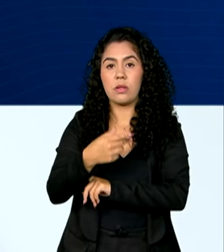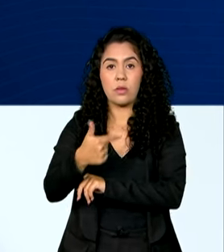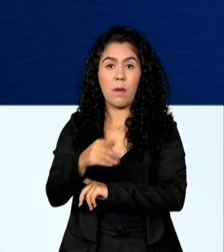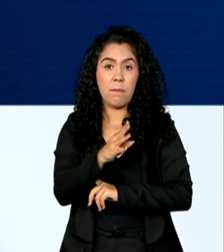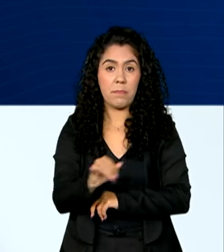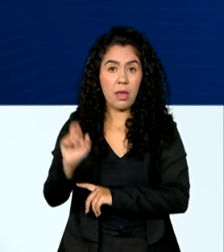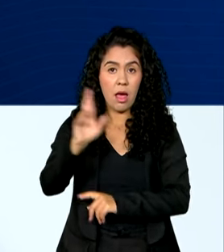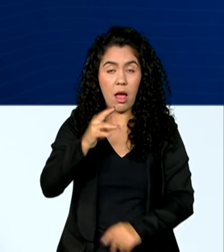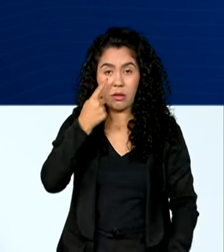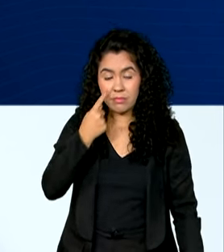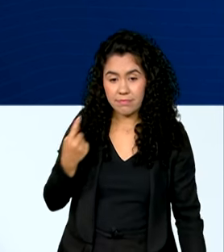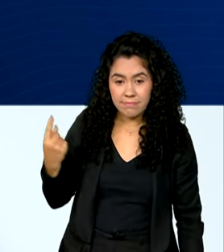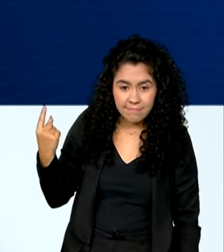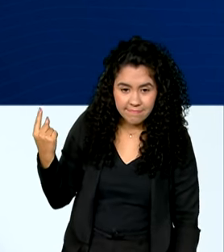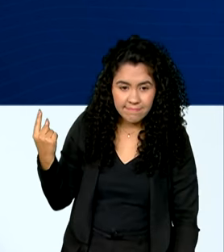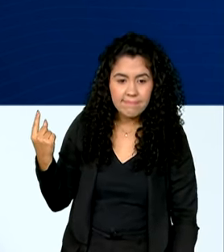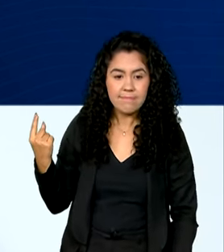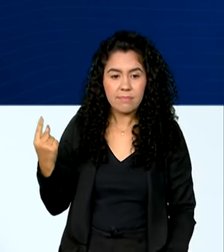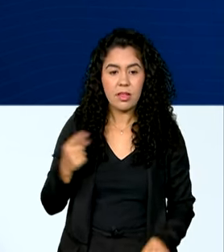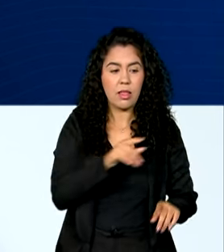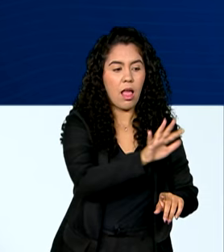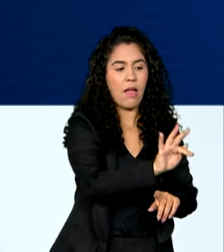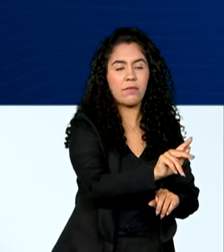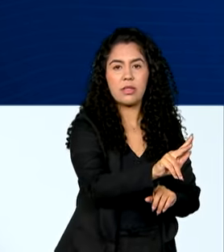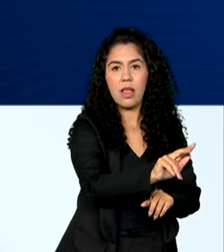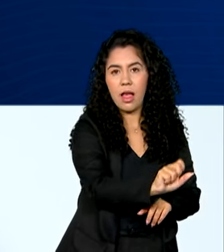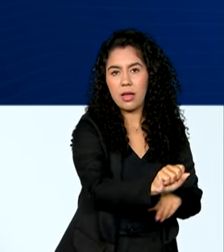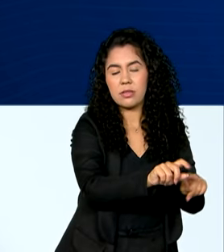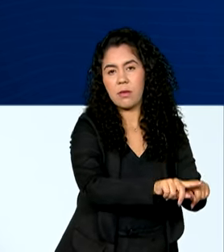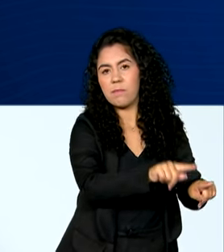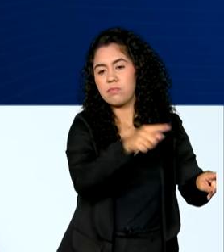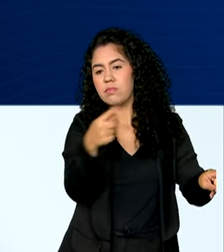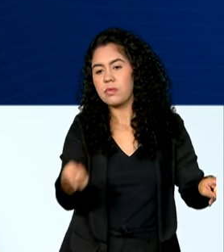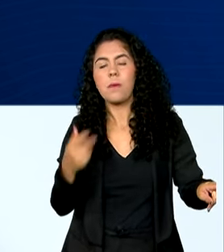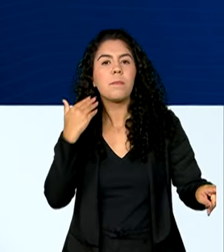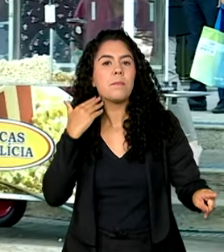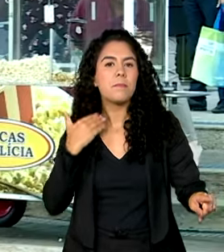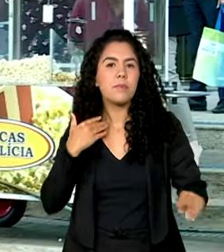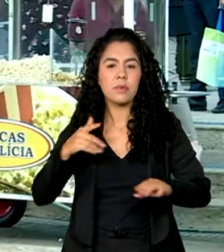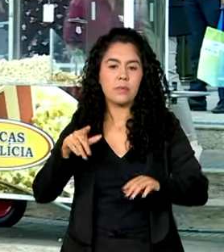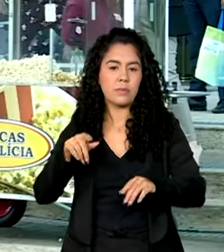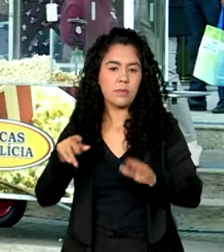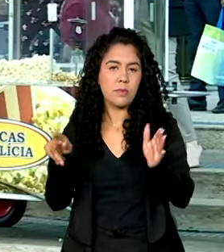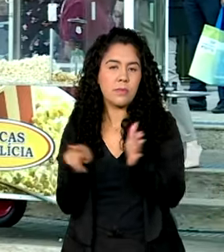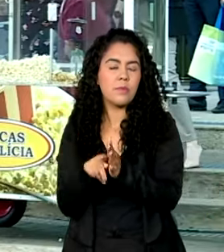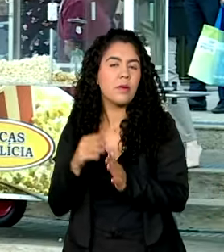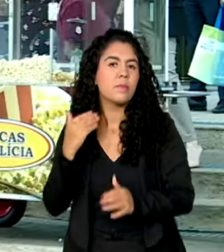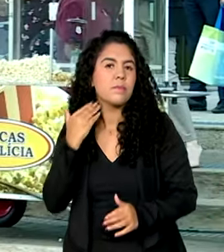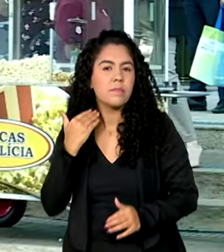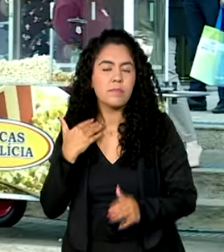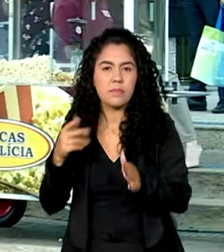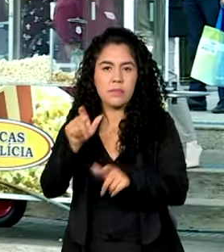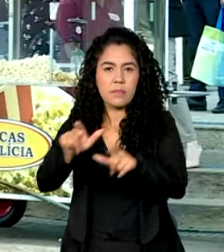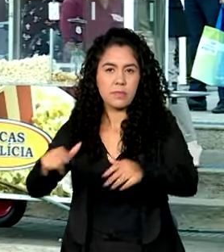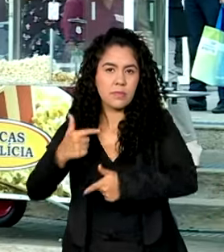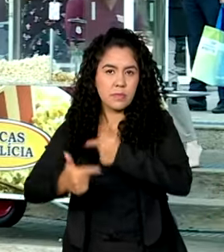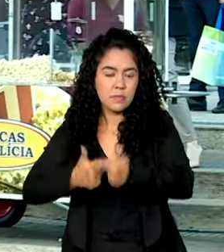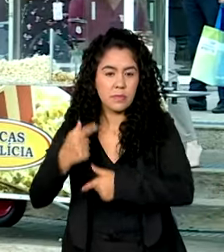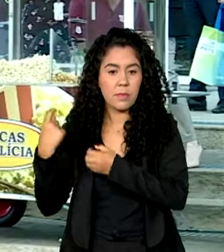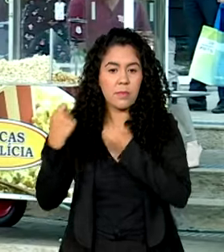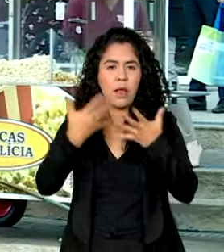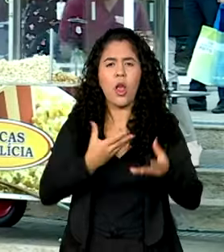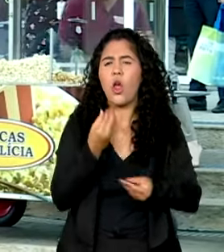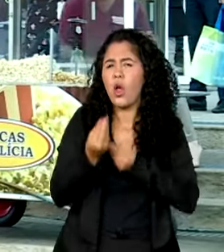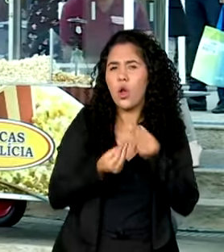de reais saíram do FGTS para as contas dos trabalhadores. O FGTS funciona como uma espécie de